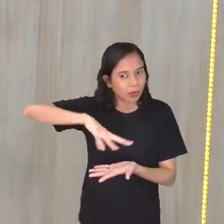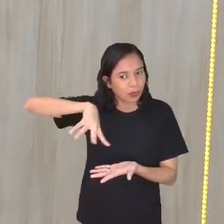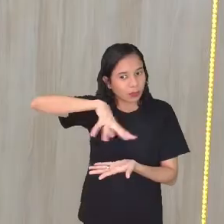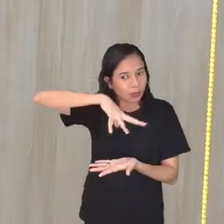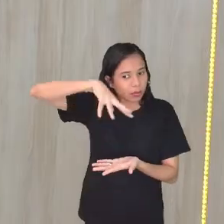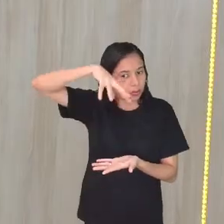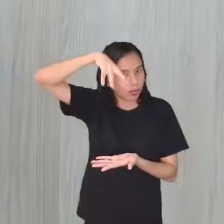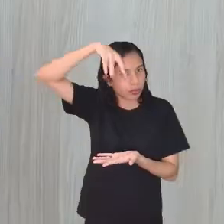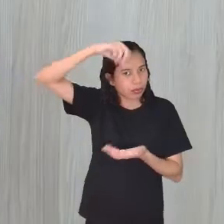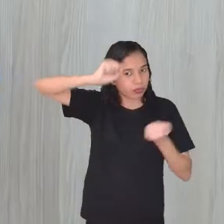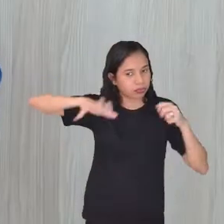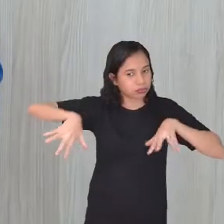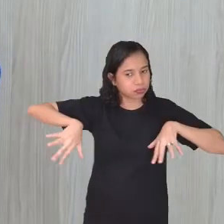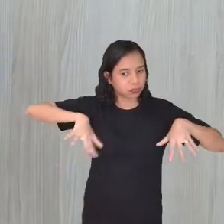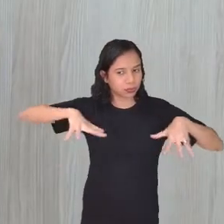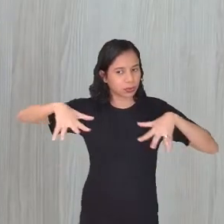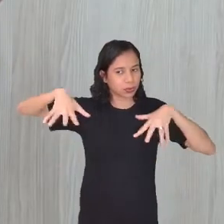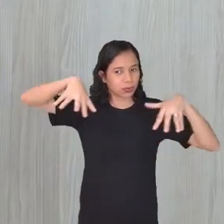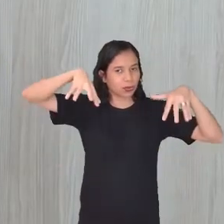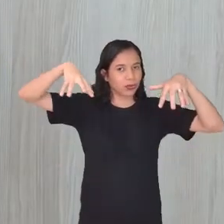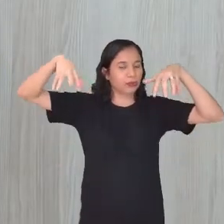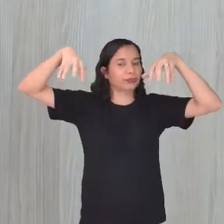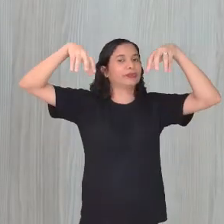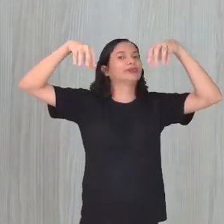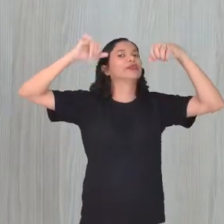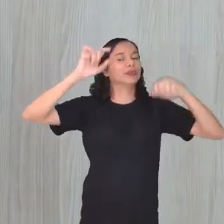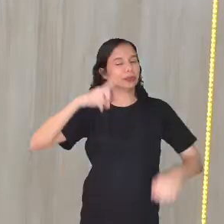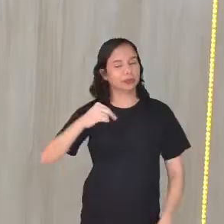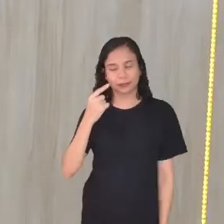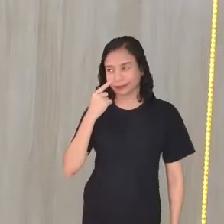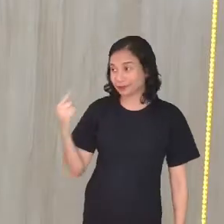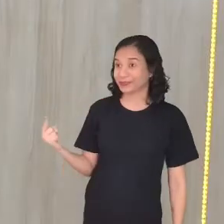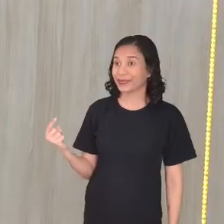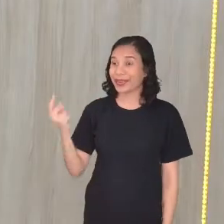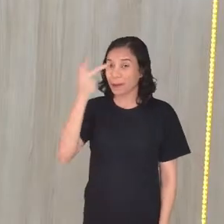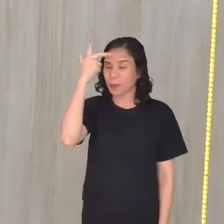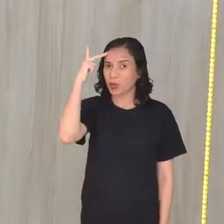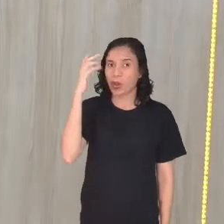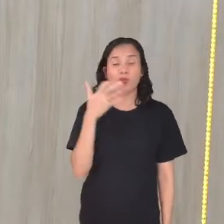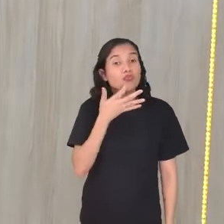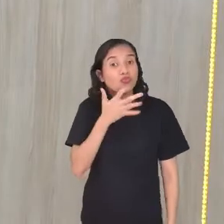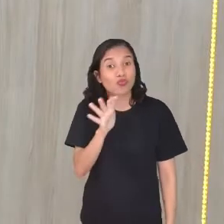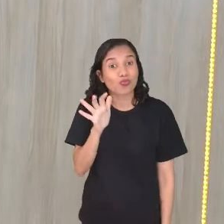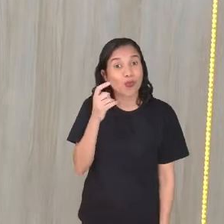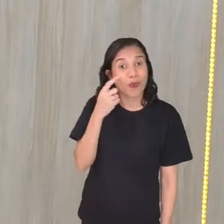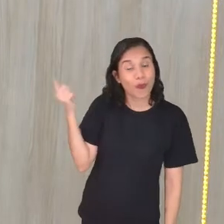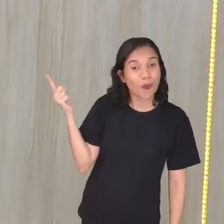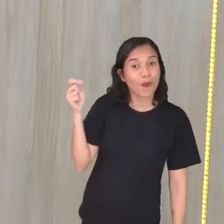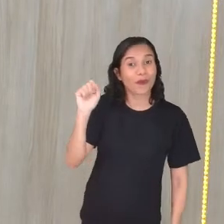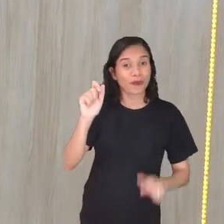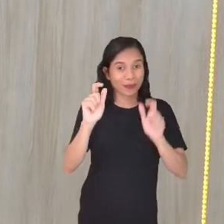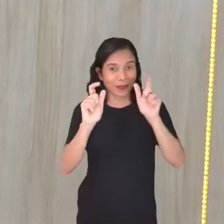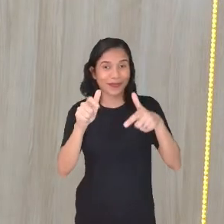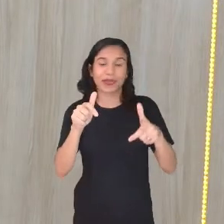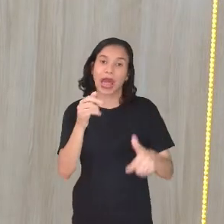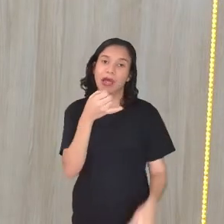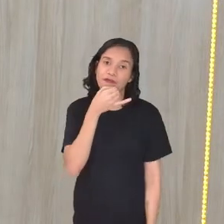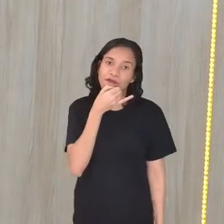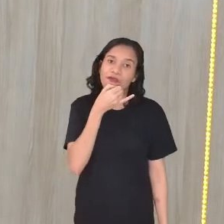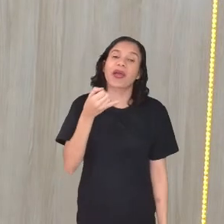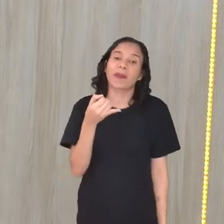assombrada, mística, né? É um negócio meio... tudo. E muita gente não conhece esse espaço, né? E